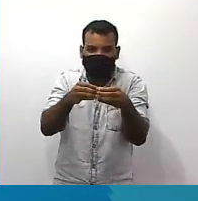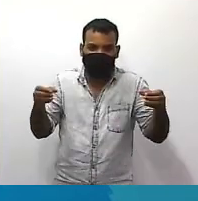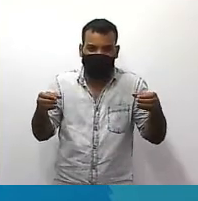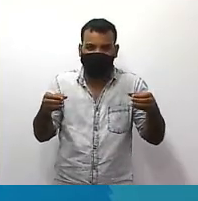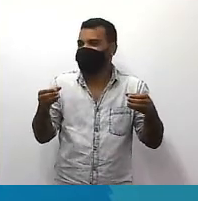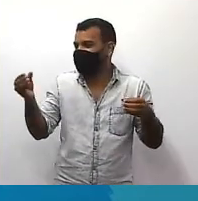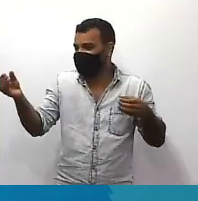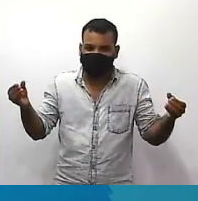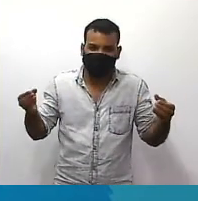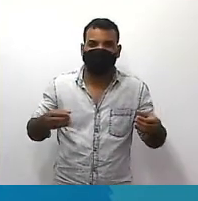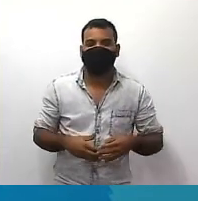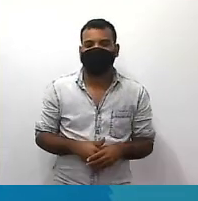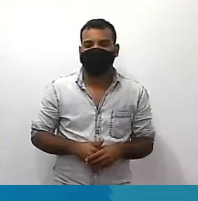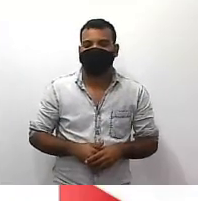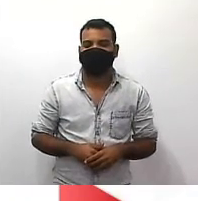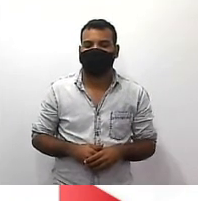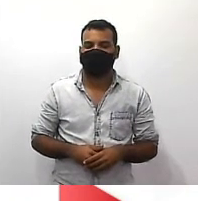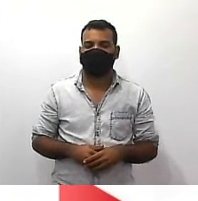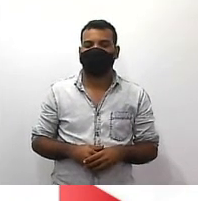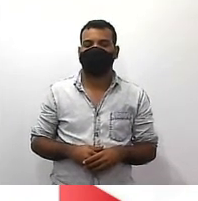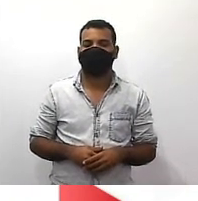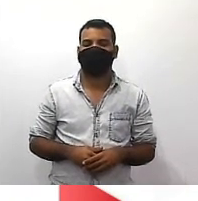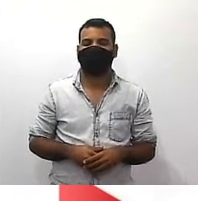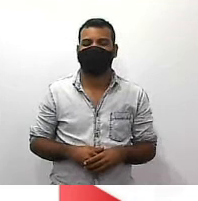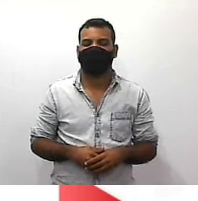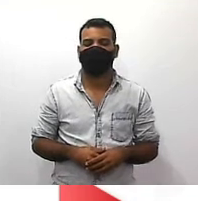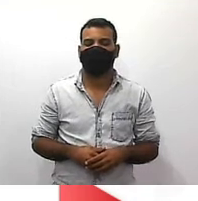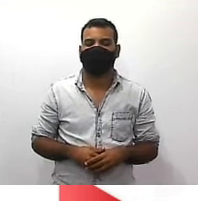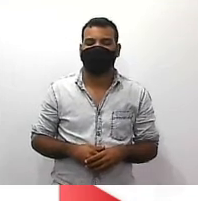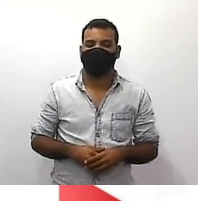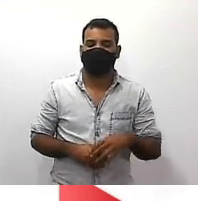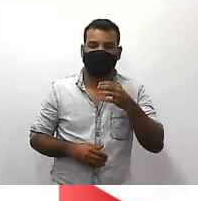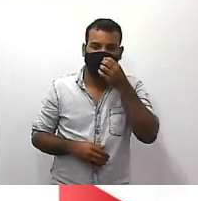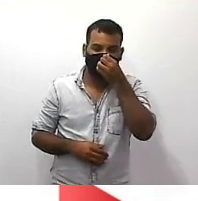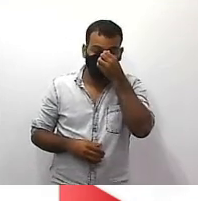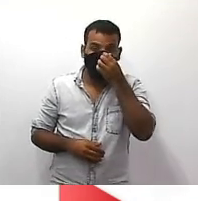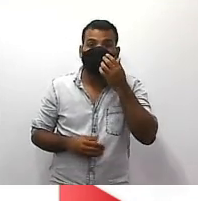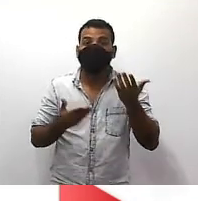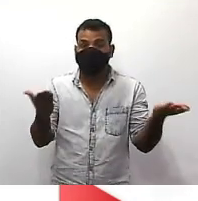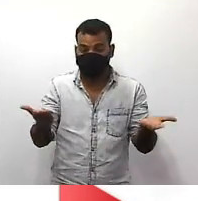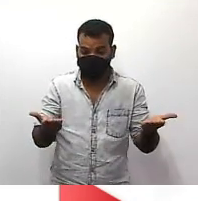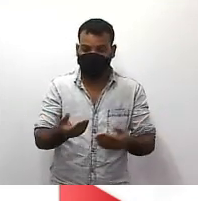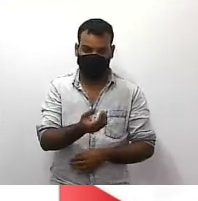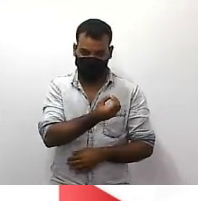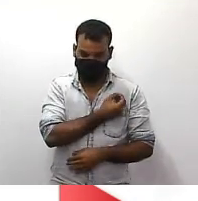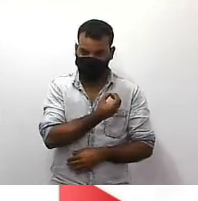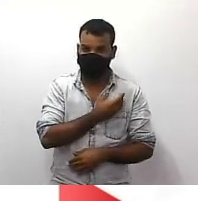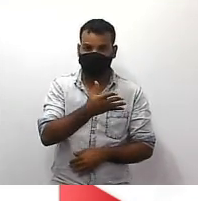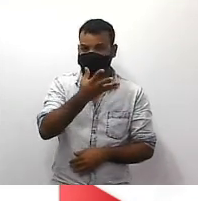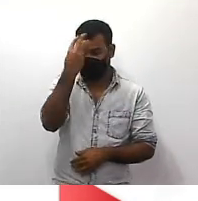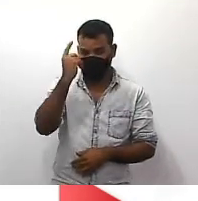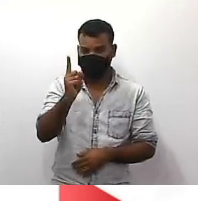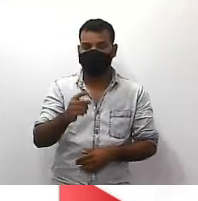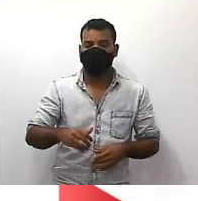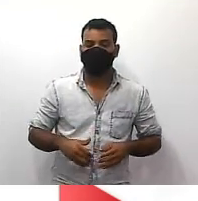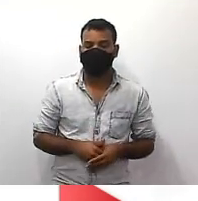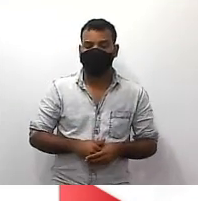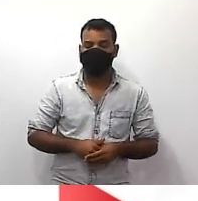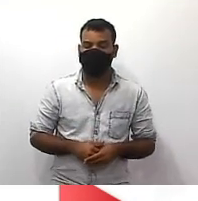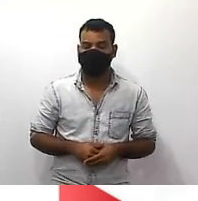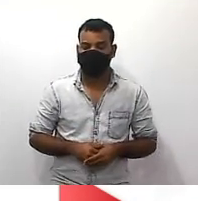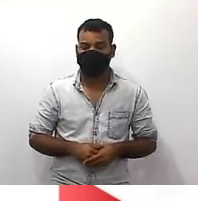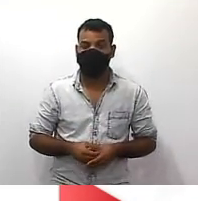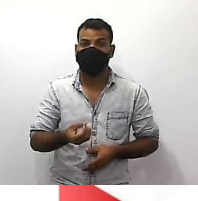então vem comigo agora a gente vai ter número e não esquece tá número é